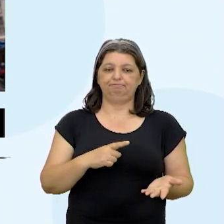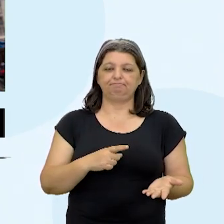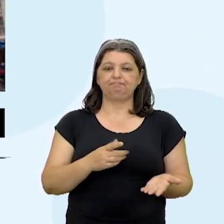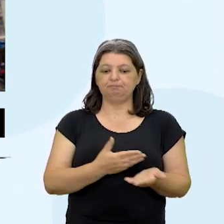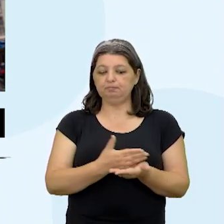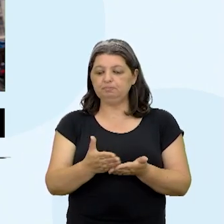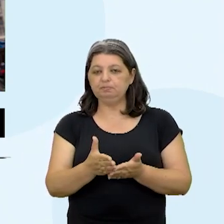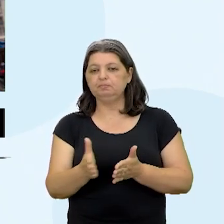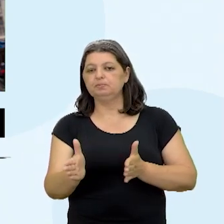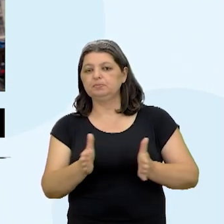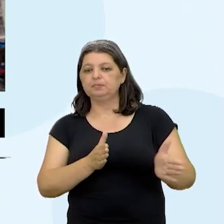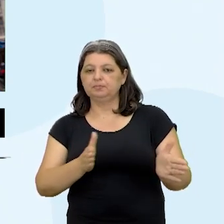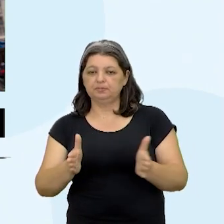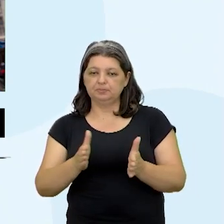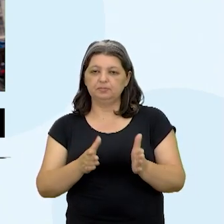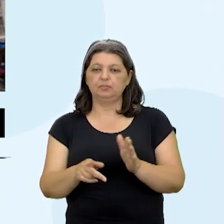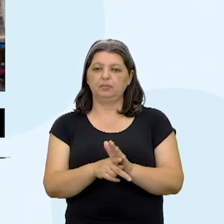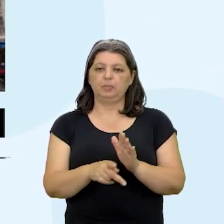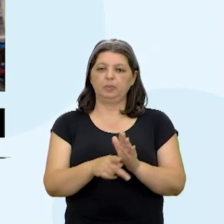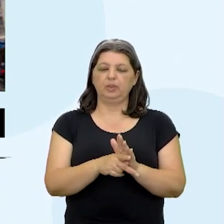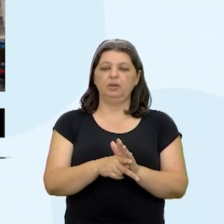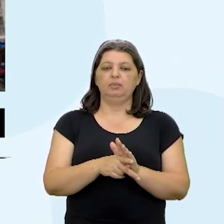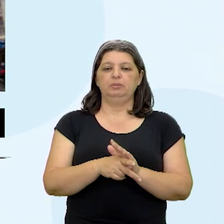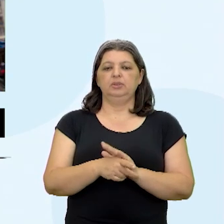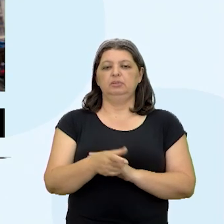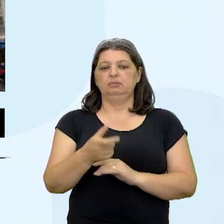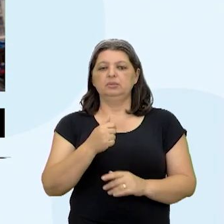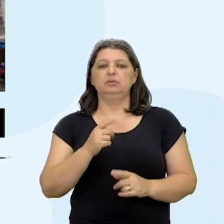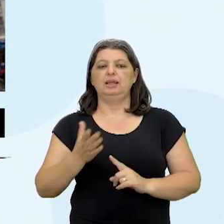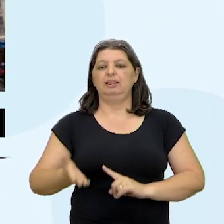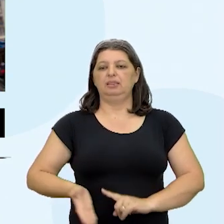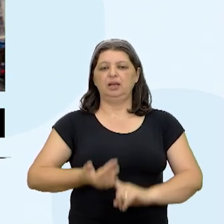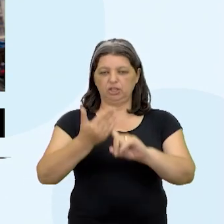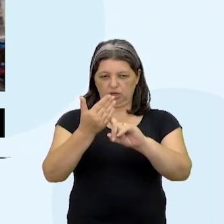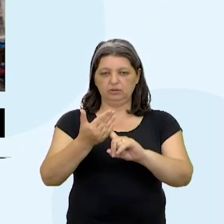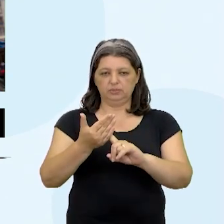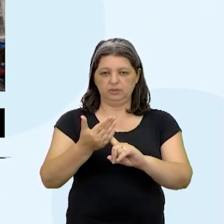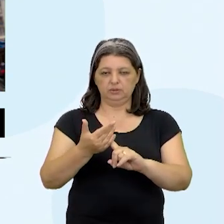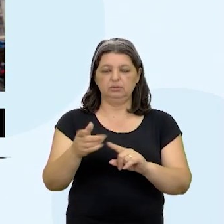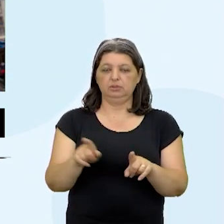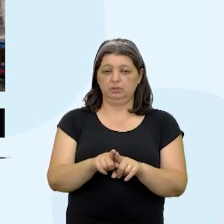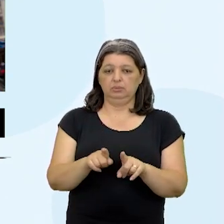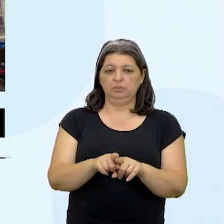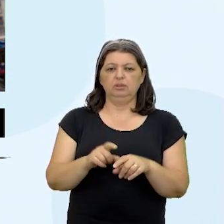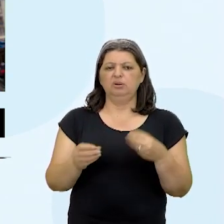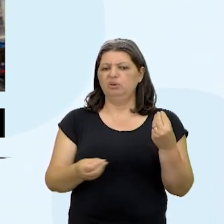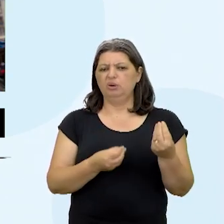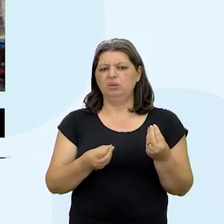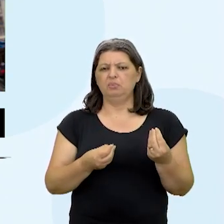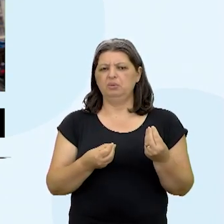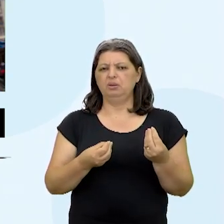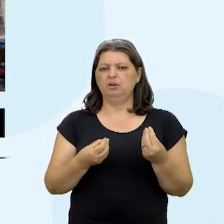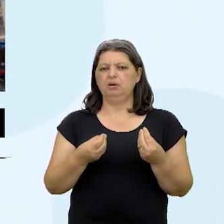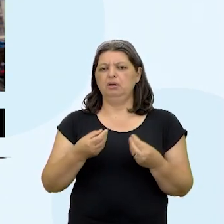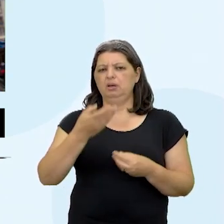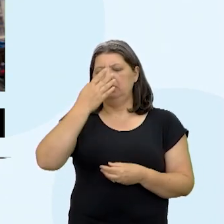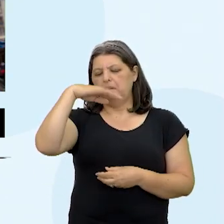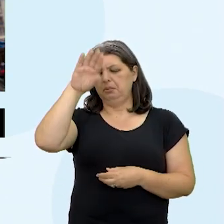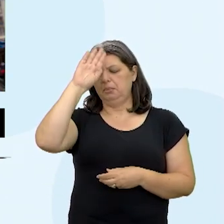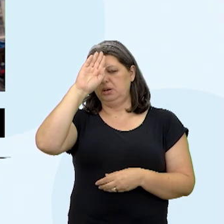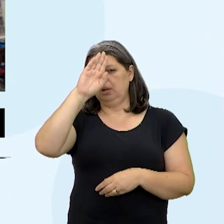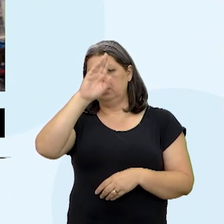passe por um processo de sucateamento tecnológico e crise de abastecimento. Como que Cuba se sustenta, então?